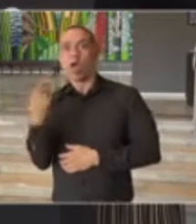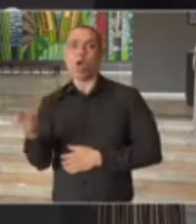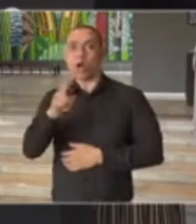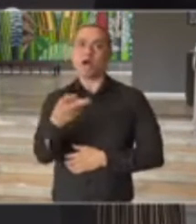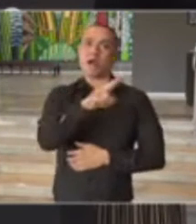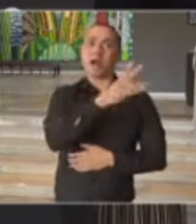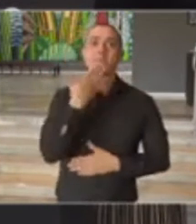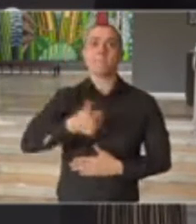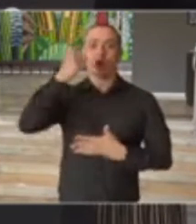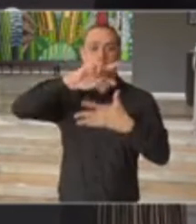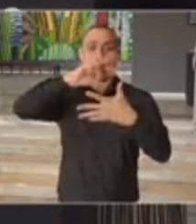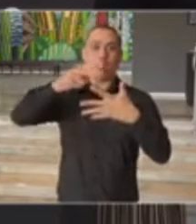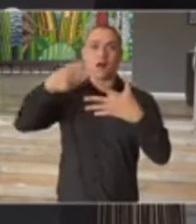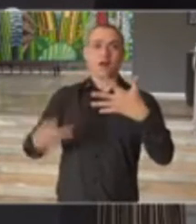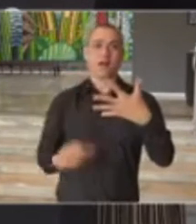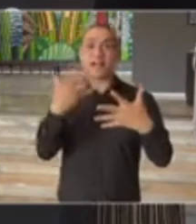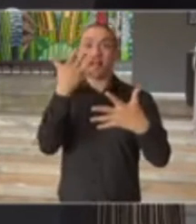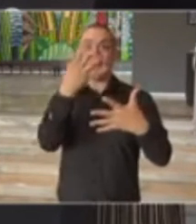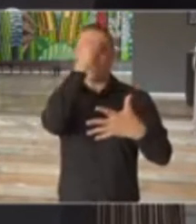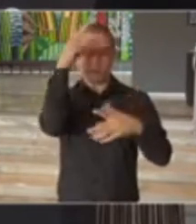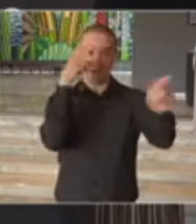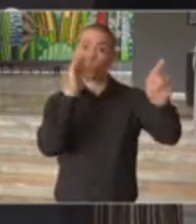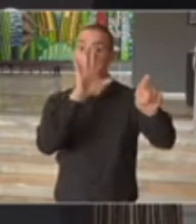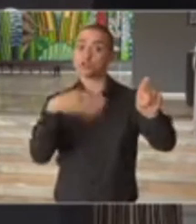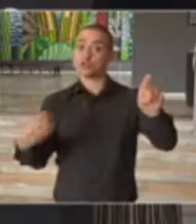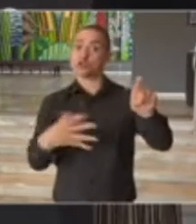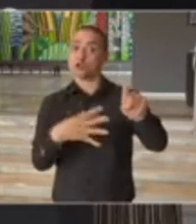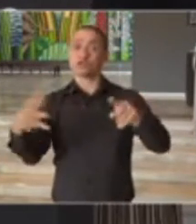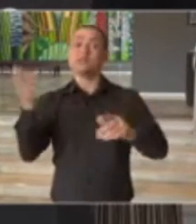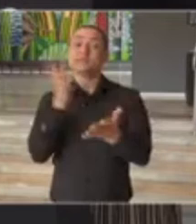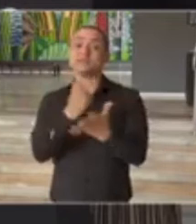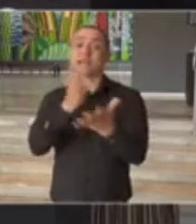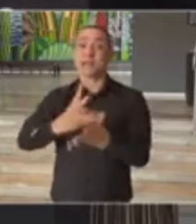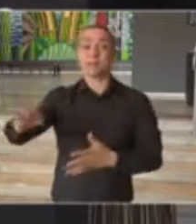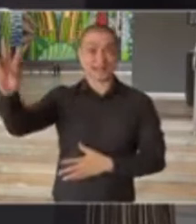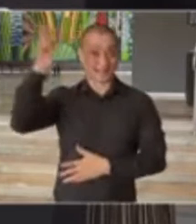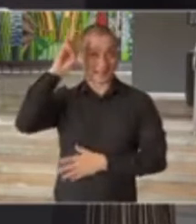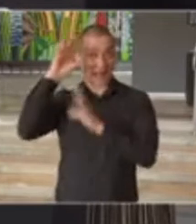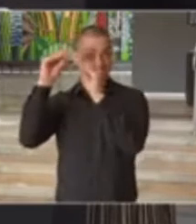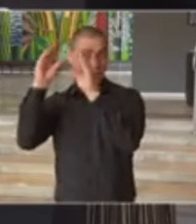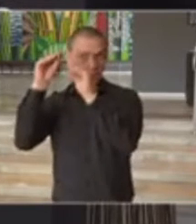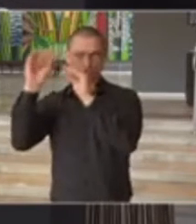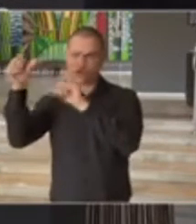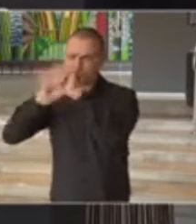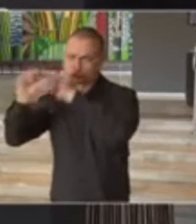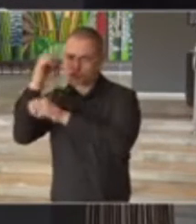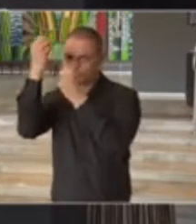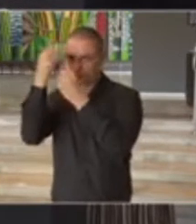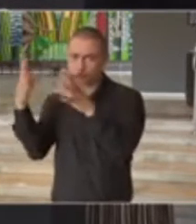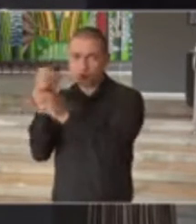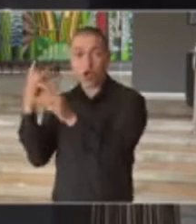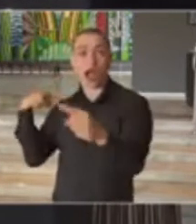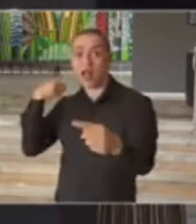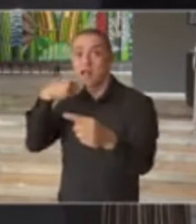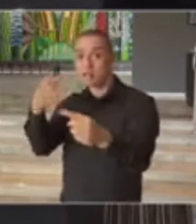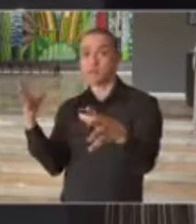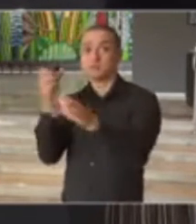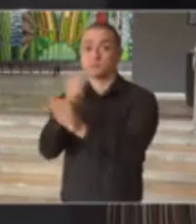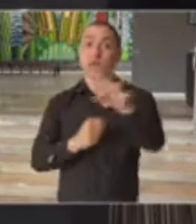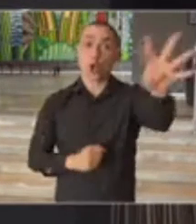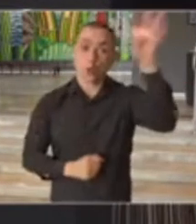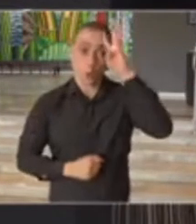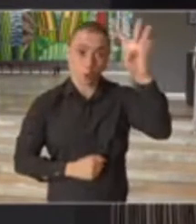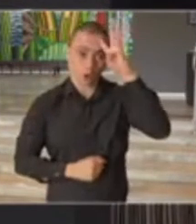melhorar a fase daquela cidade. Mas as atualizações serão sempre as terças-feiras, com uma base de dados semanal, e na